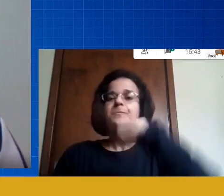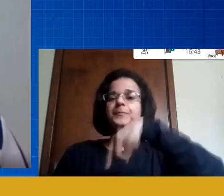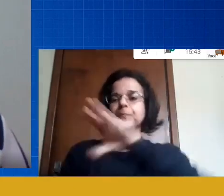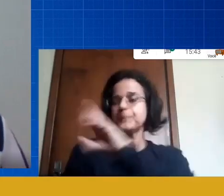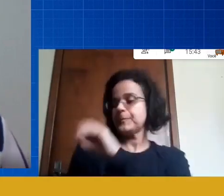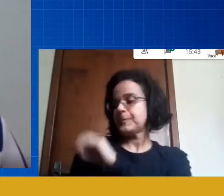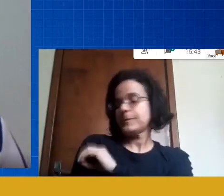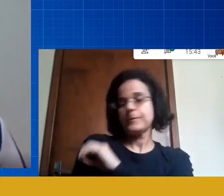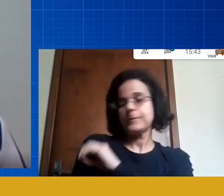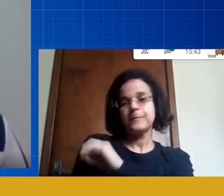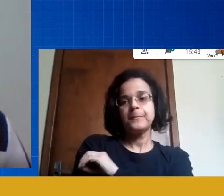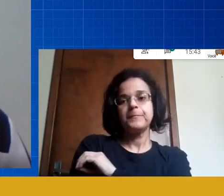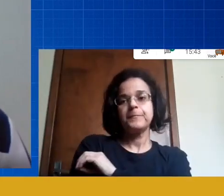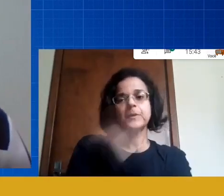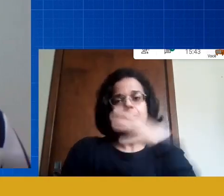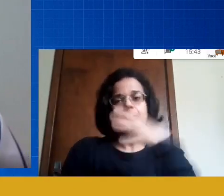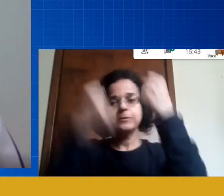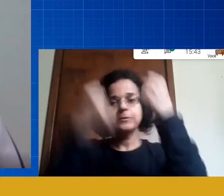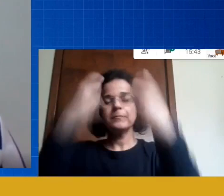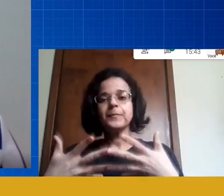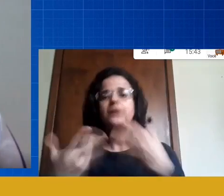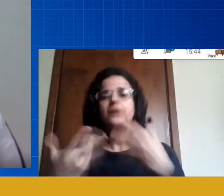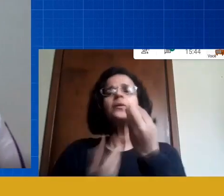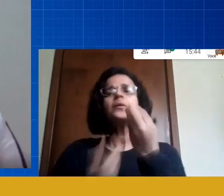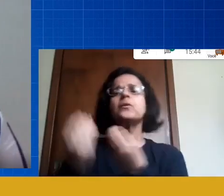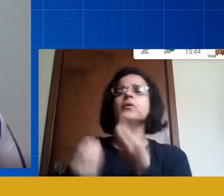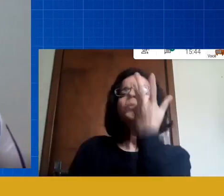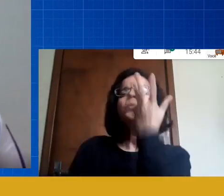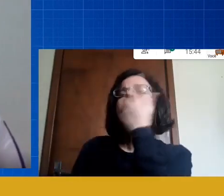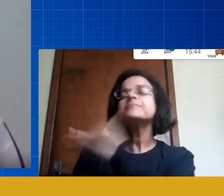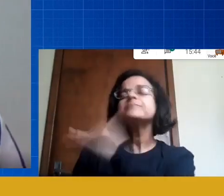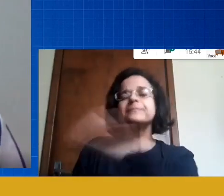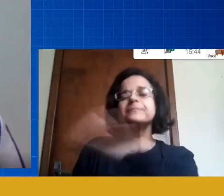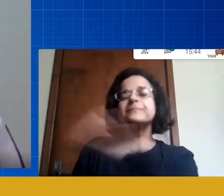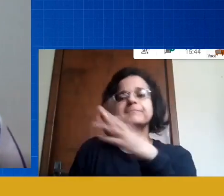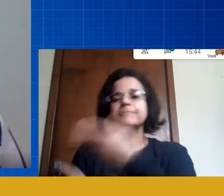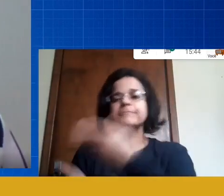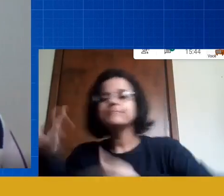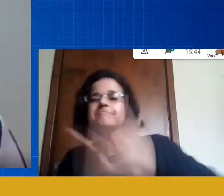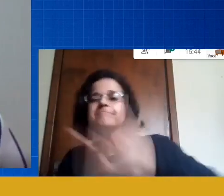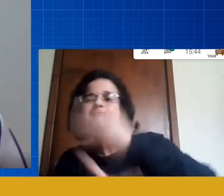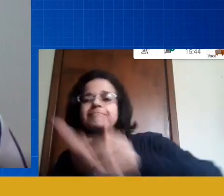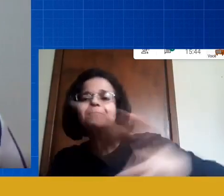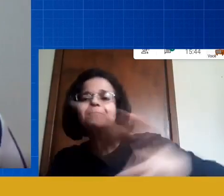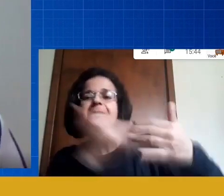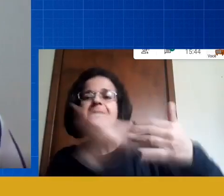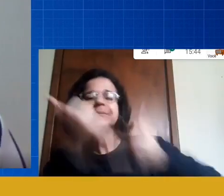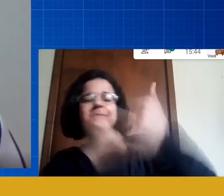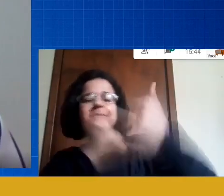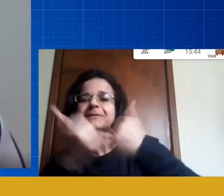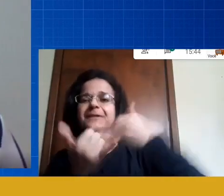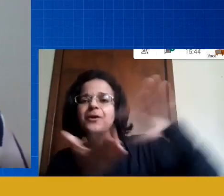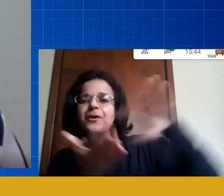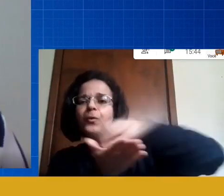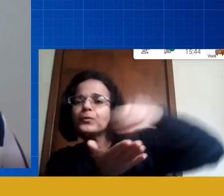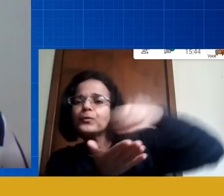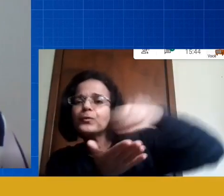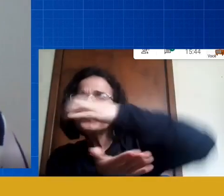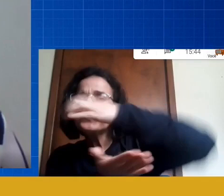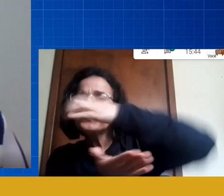como é que eu vou deixar da criança brincar com o outro porque é da relação da troca do brinquedo da troca da atividade